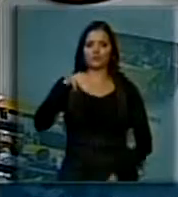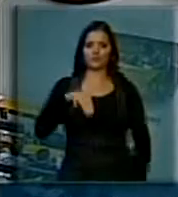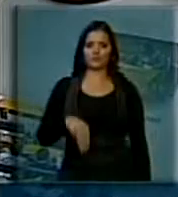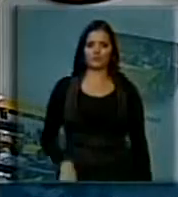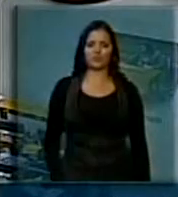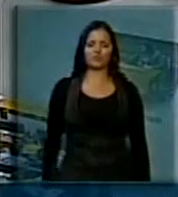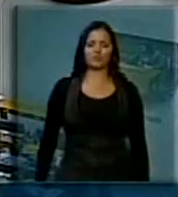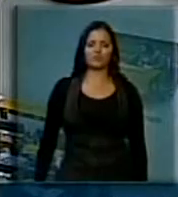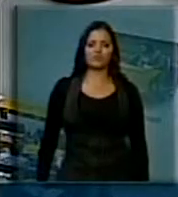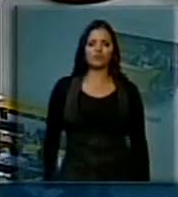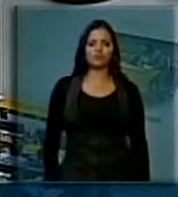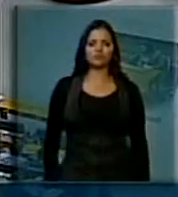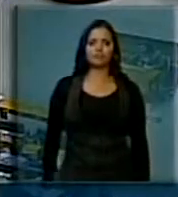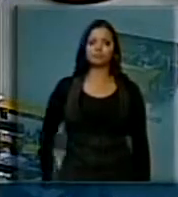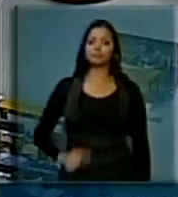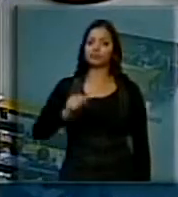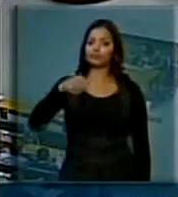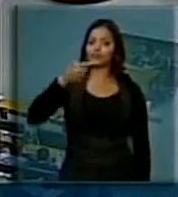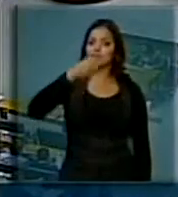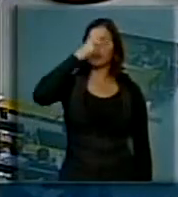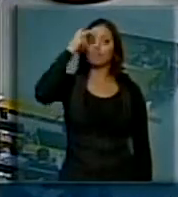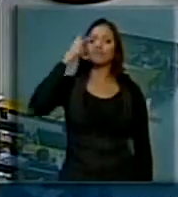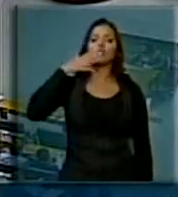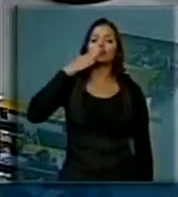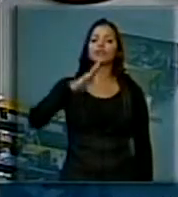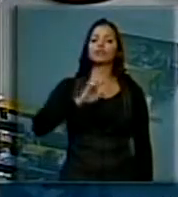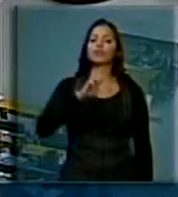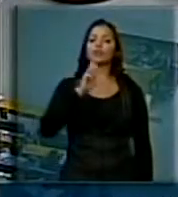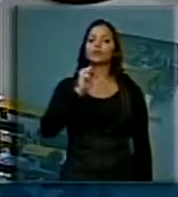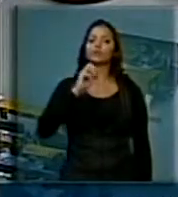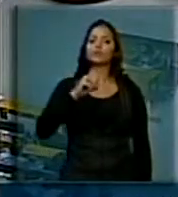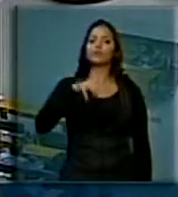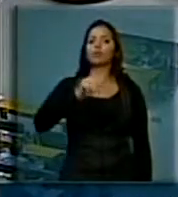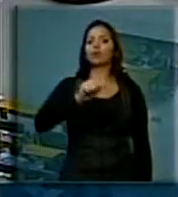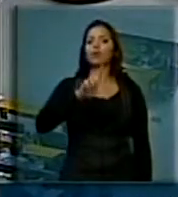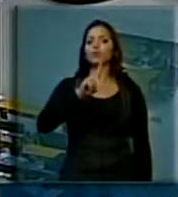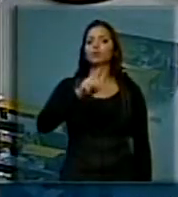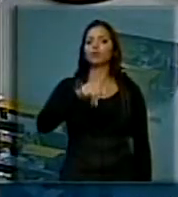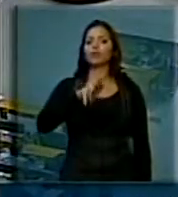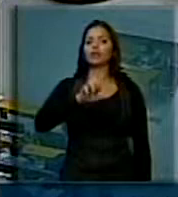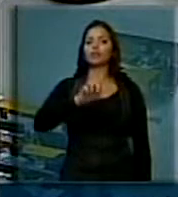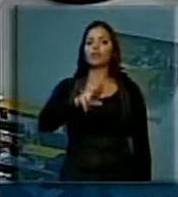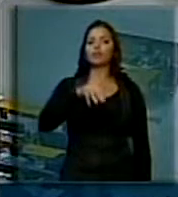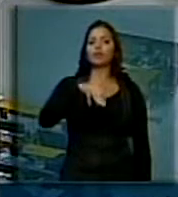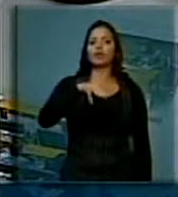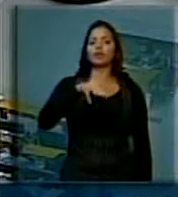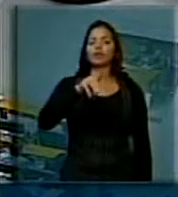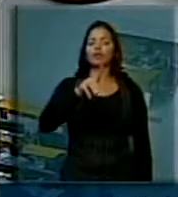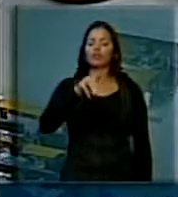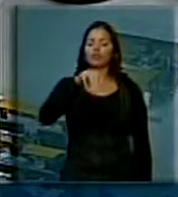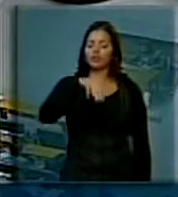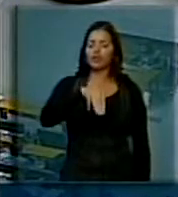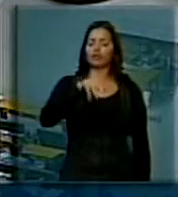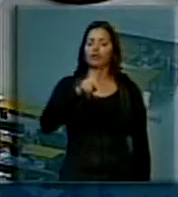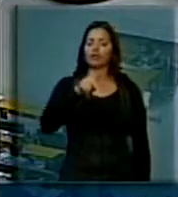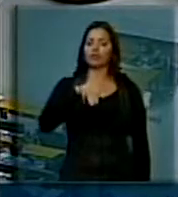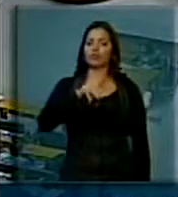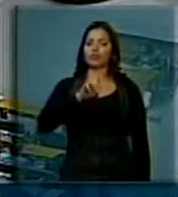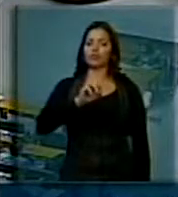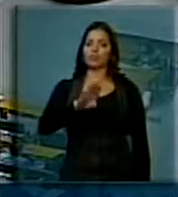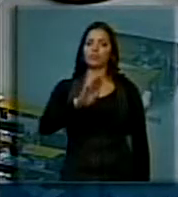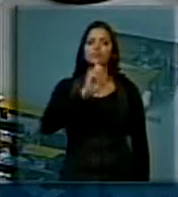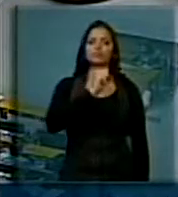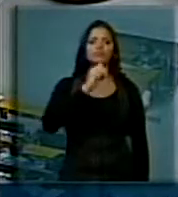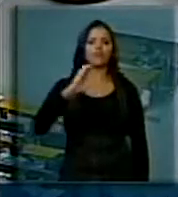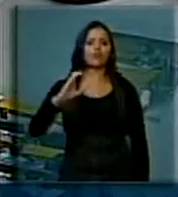De nada, próximo inscrito, Celso Maldane, PMDB de Santa Catarina. Senhor presidente,